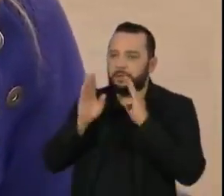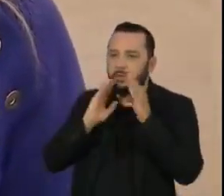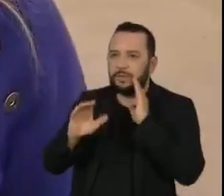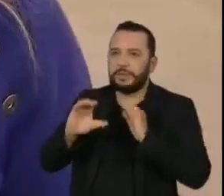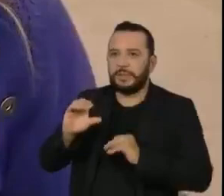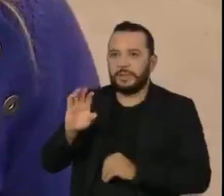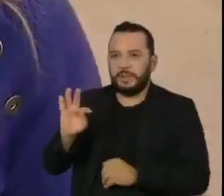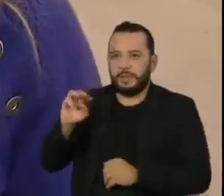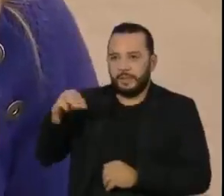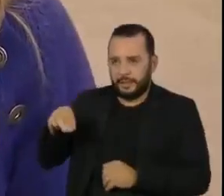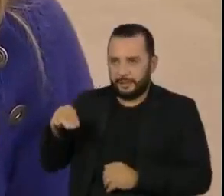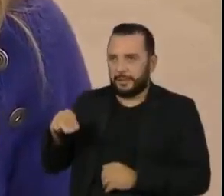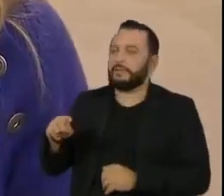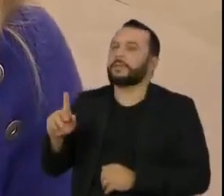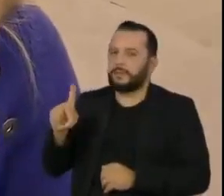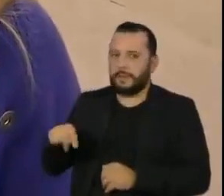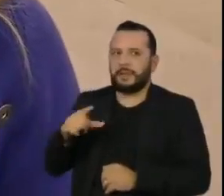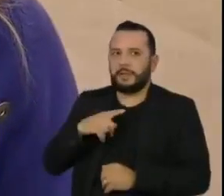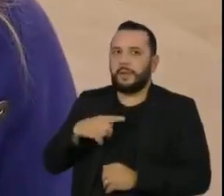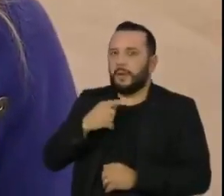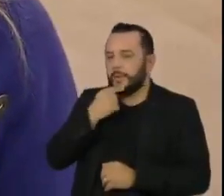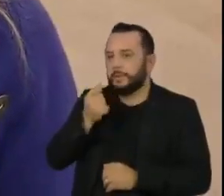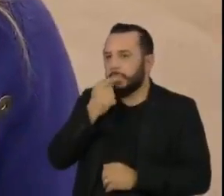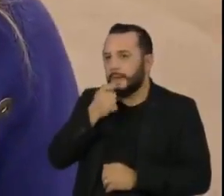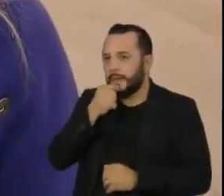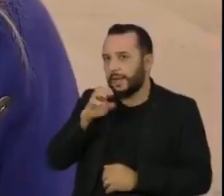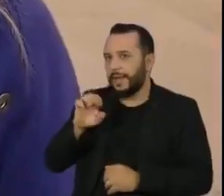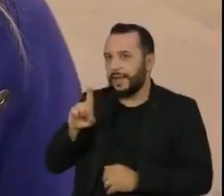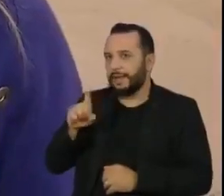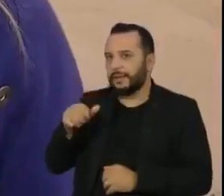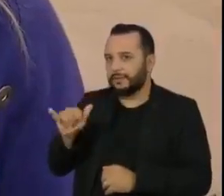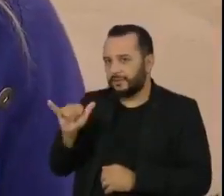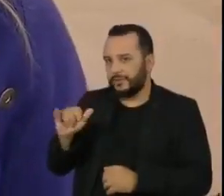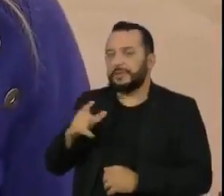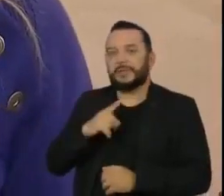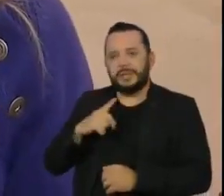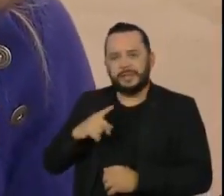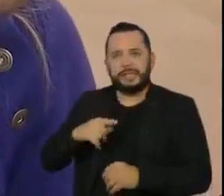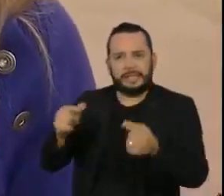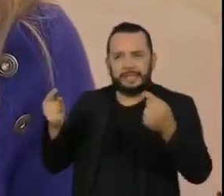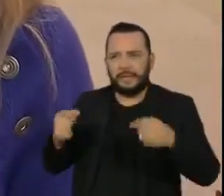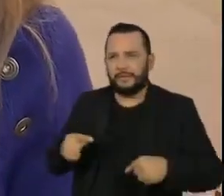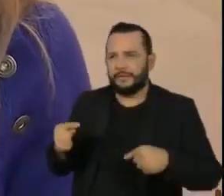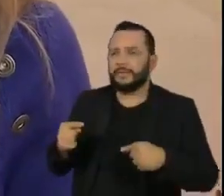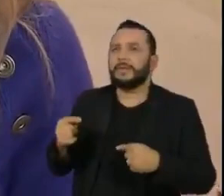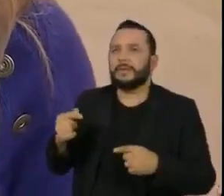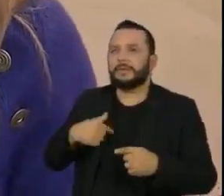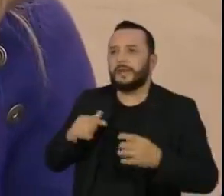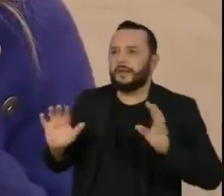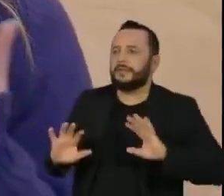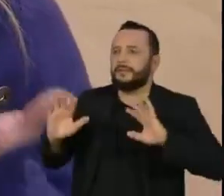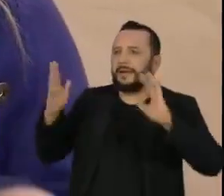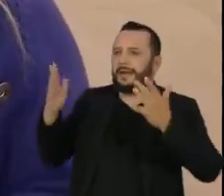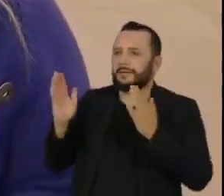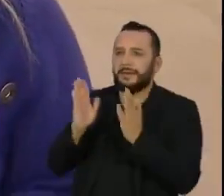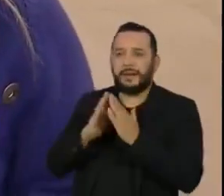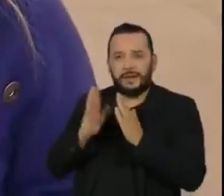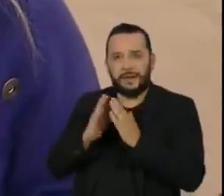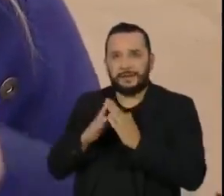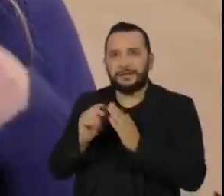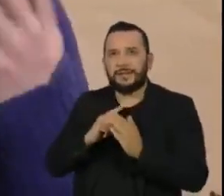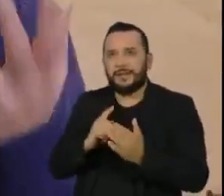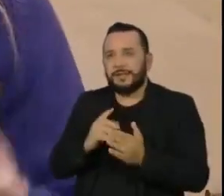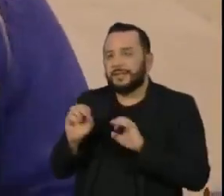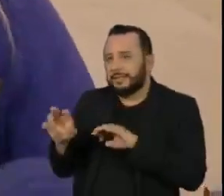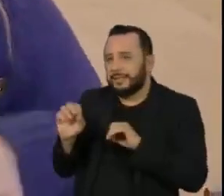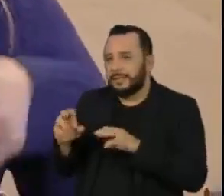humorista Ed Gama que vai comandar a live, vai ter o desafio dos influencers pra eles montarem a festa junina em casa, vai ter aulão de forró